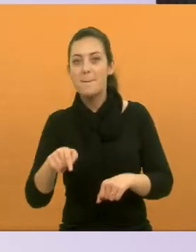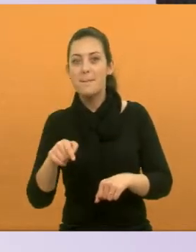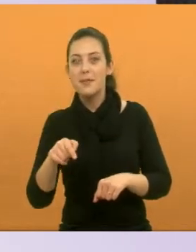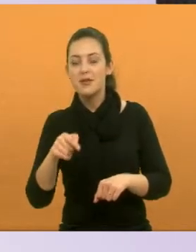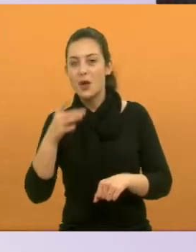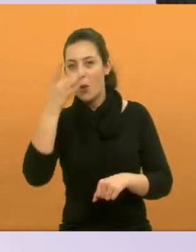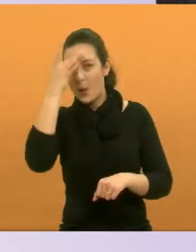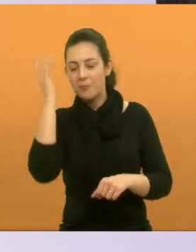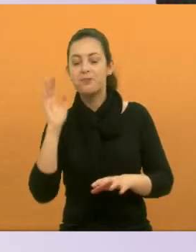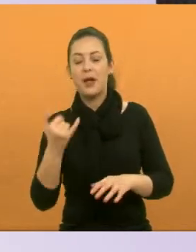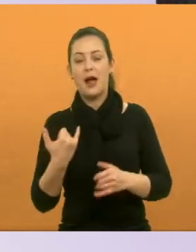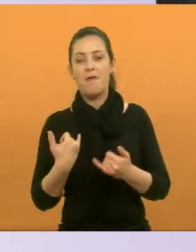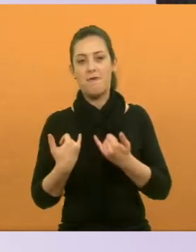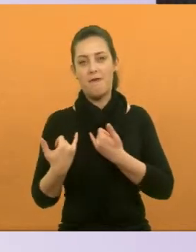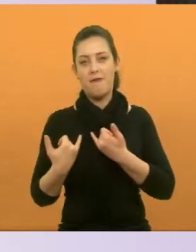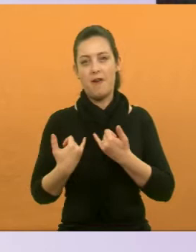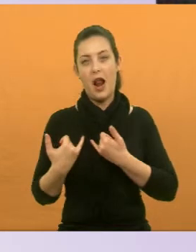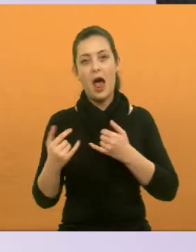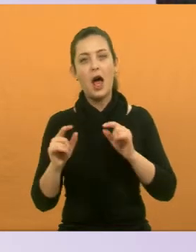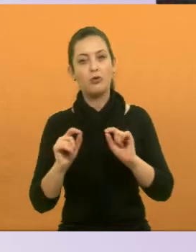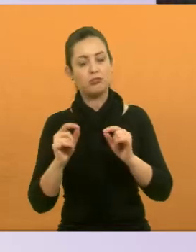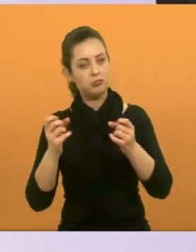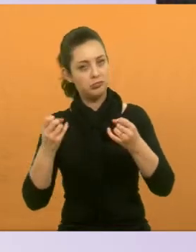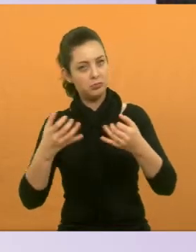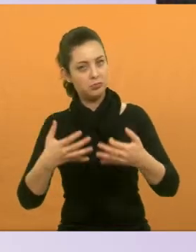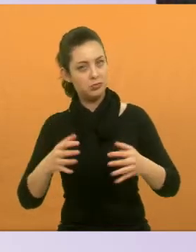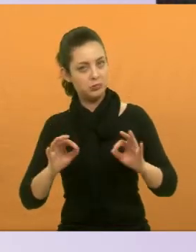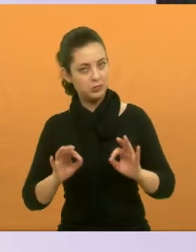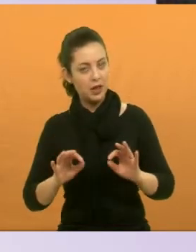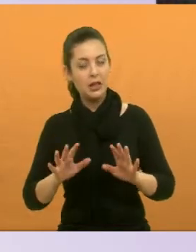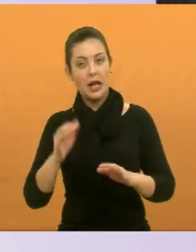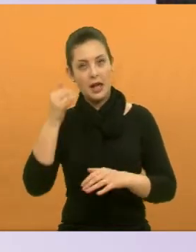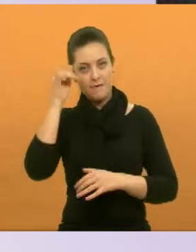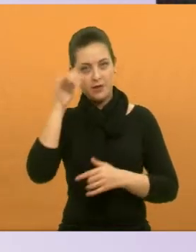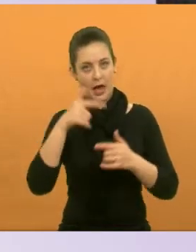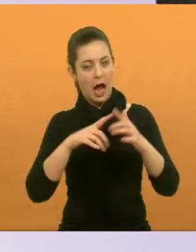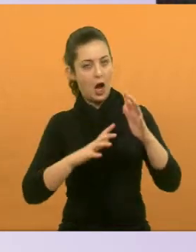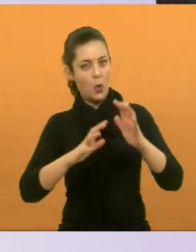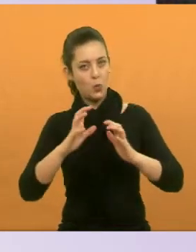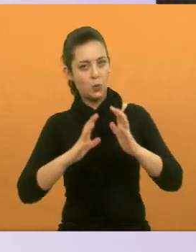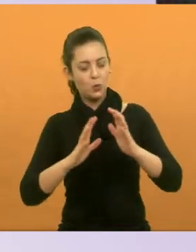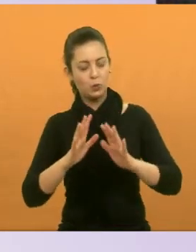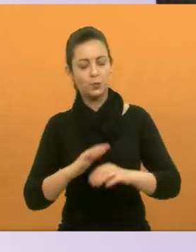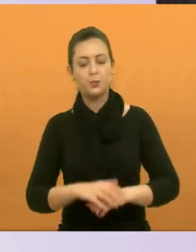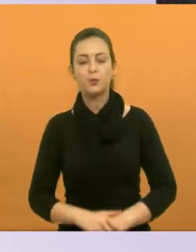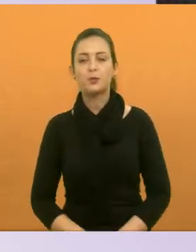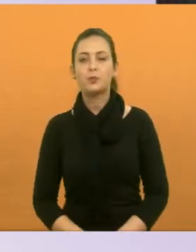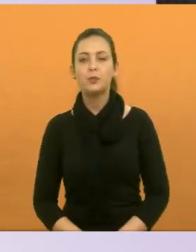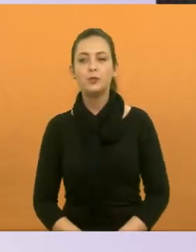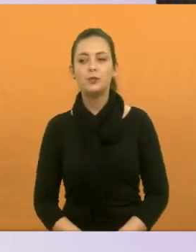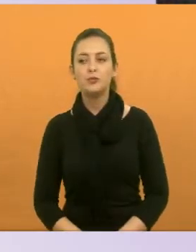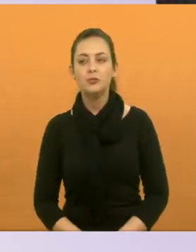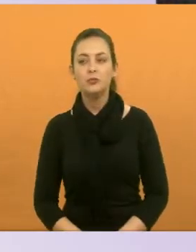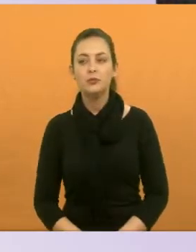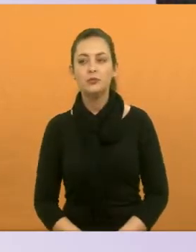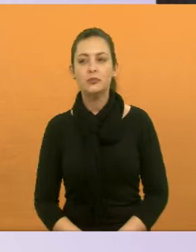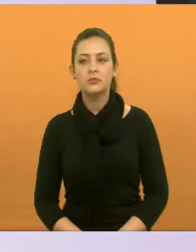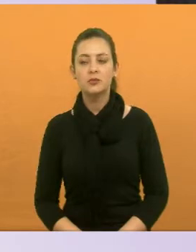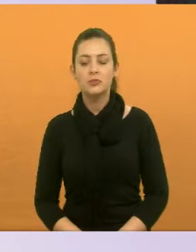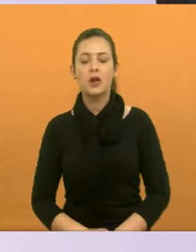O que me falaram foi o seguinte, deixou eu explicar direito para que não venha a falar alguma coisa que não é verdade aqui.